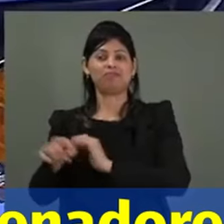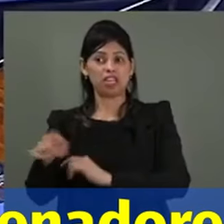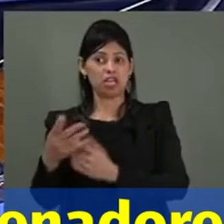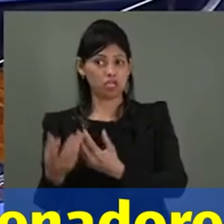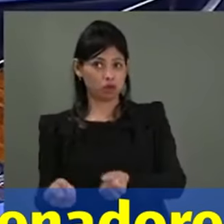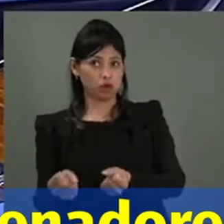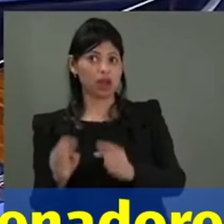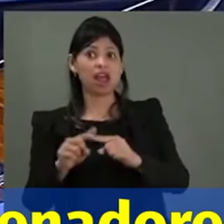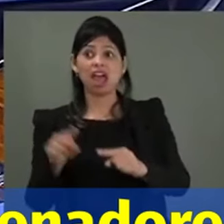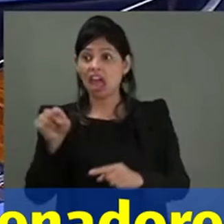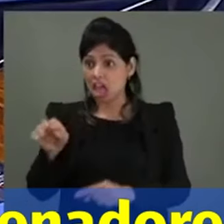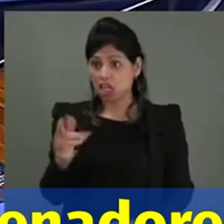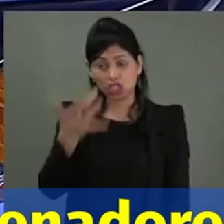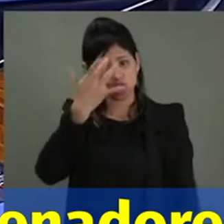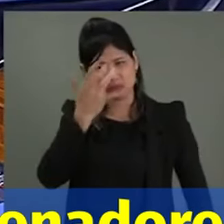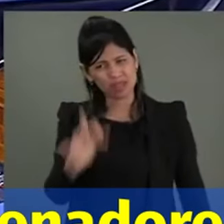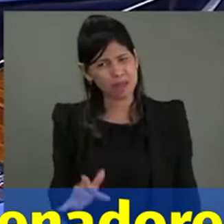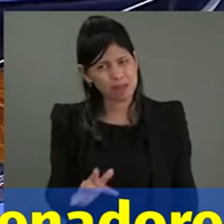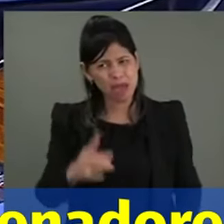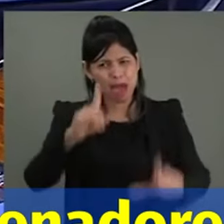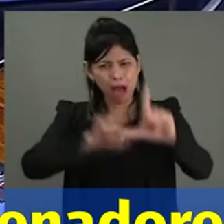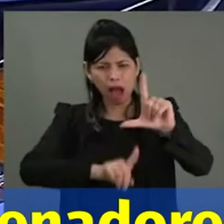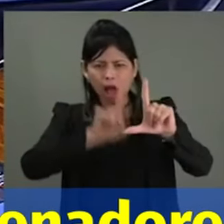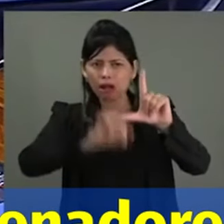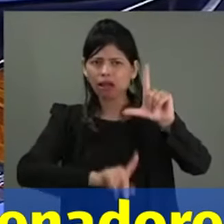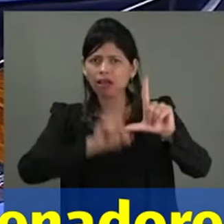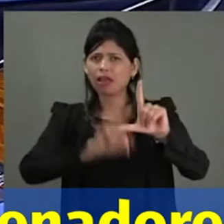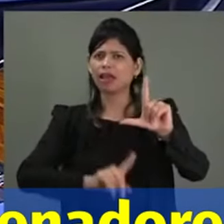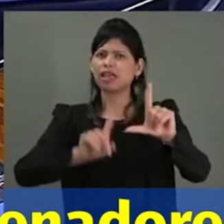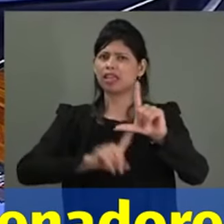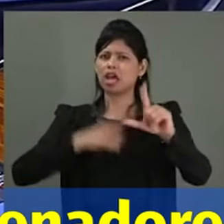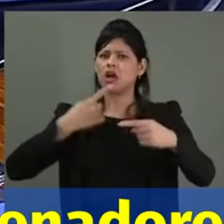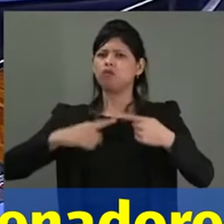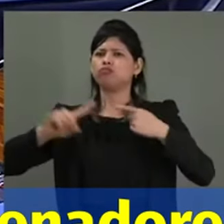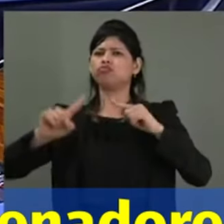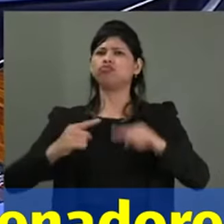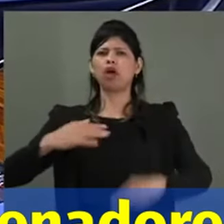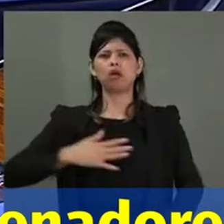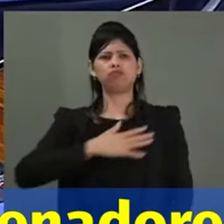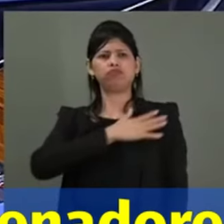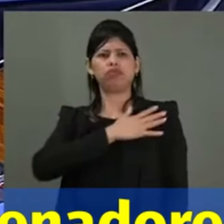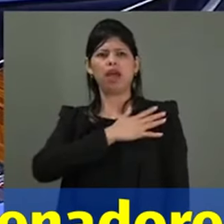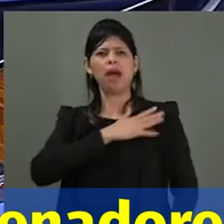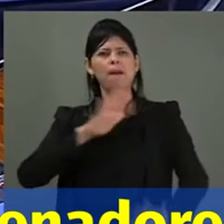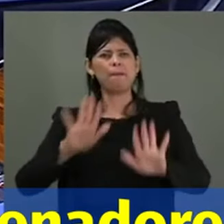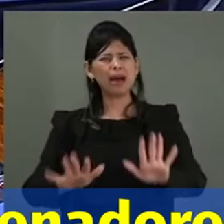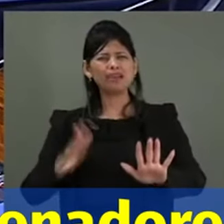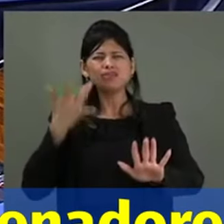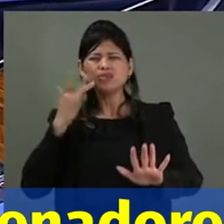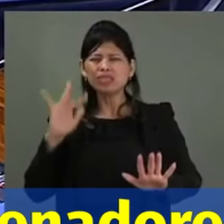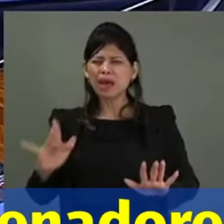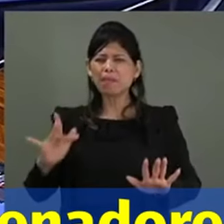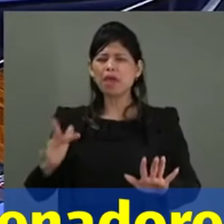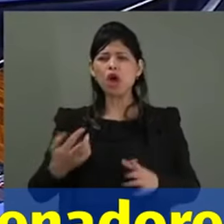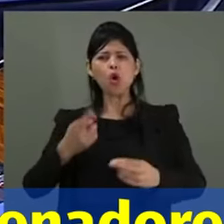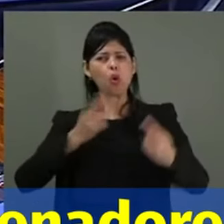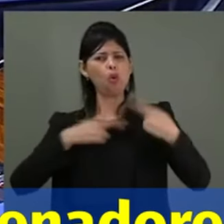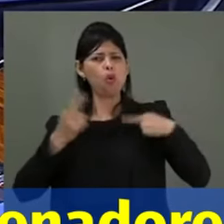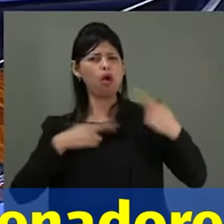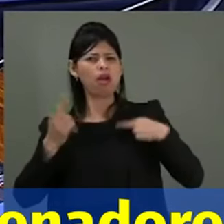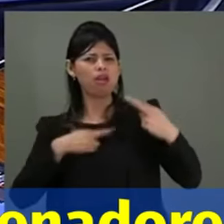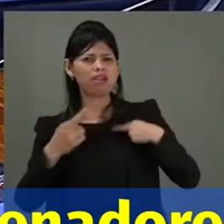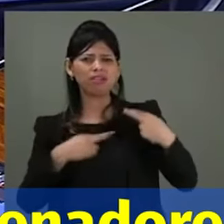Não saber o hino, tudo bem, a letra, mas não saber a melodia, a melodia.